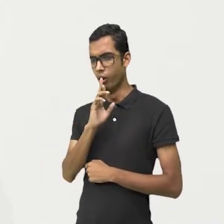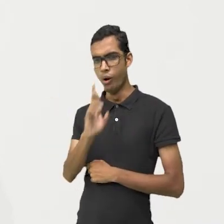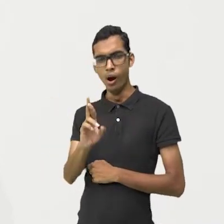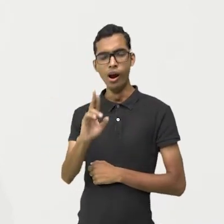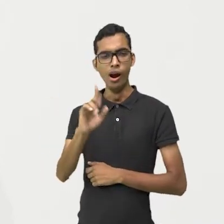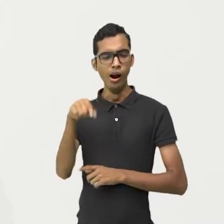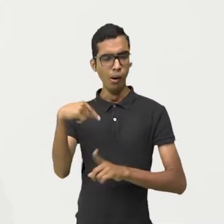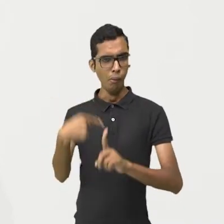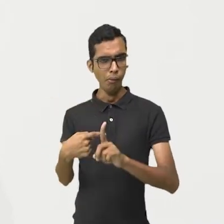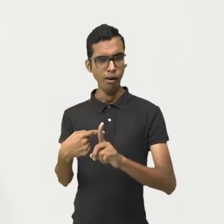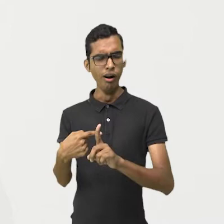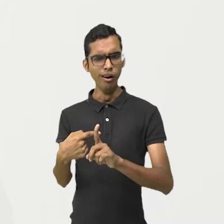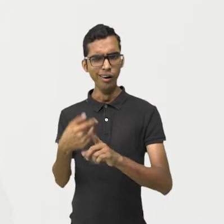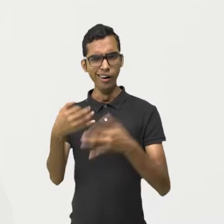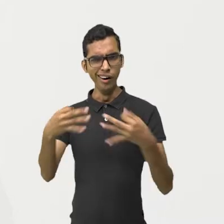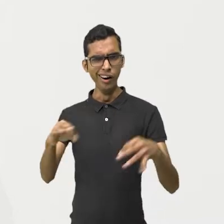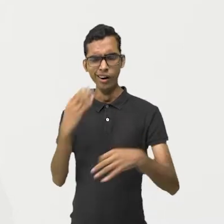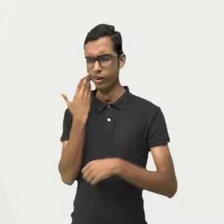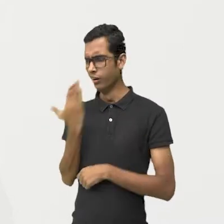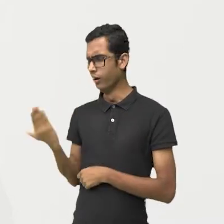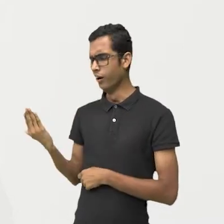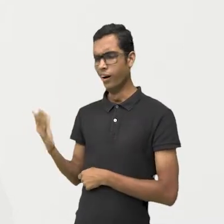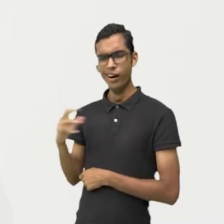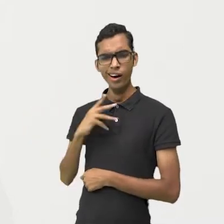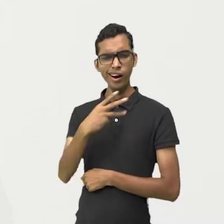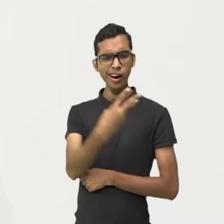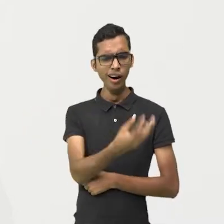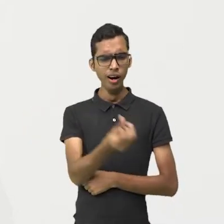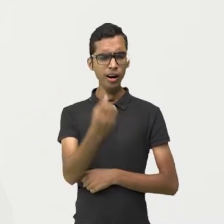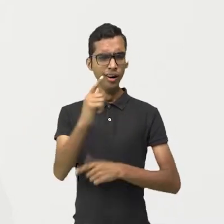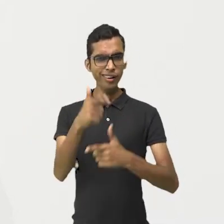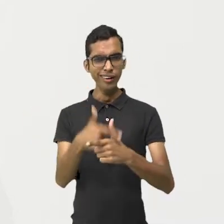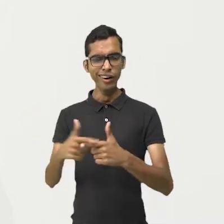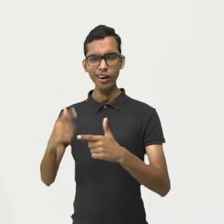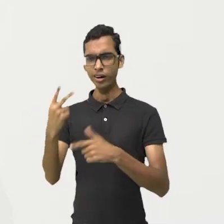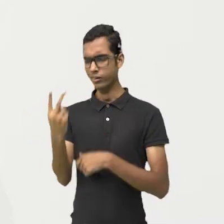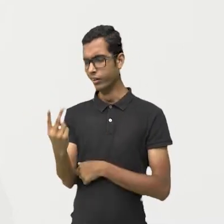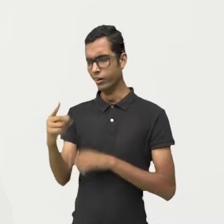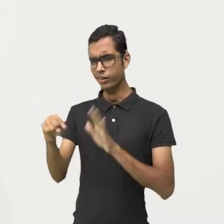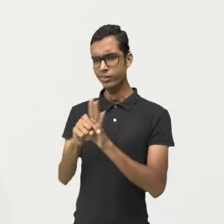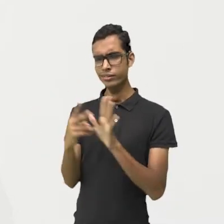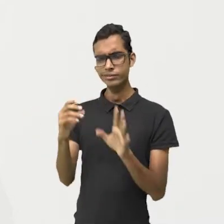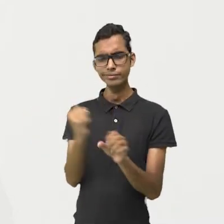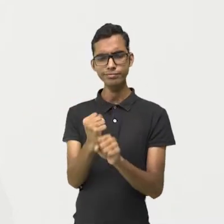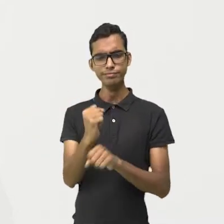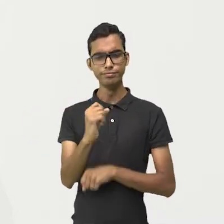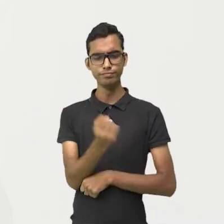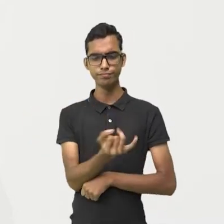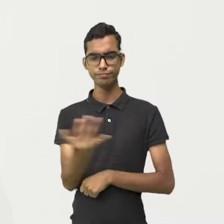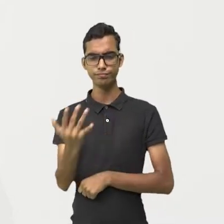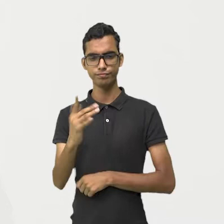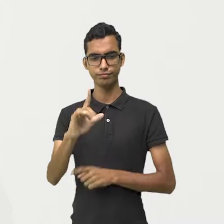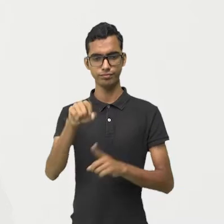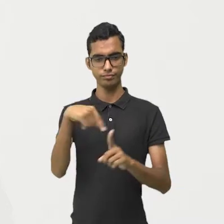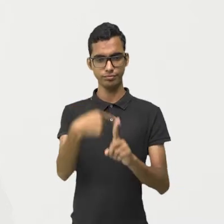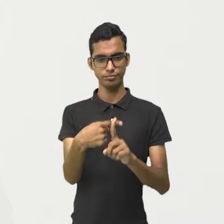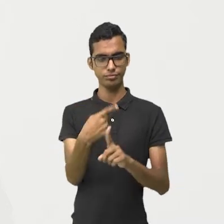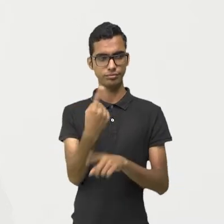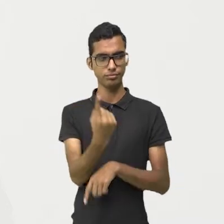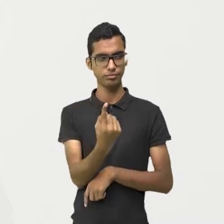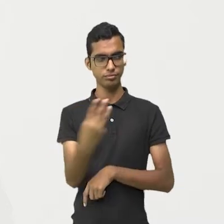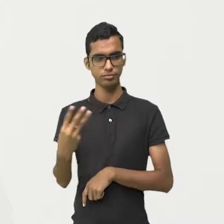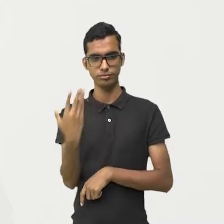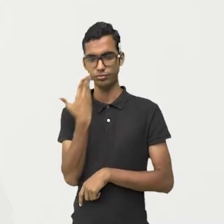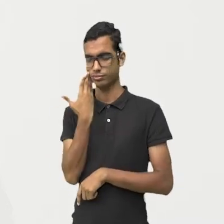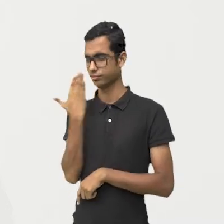Resultado positivo. Olha só. 36 dividido por 2. Isso vai me dar 13.